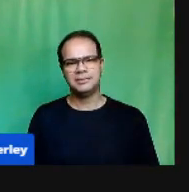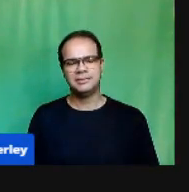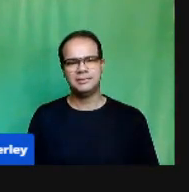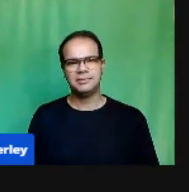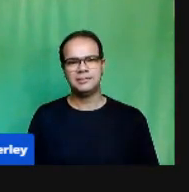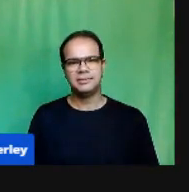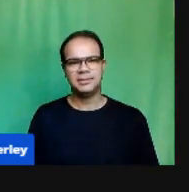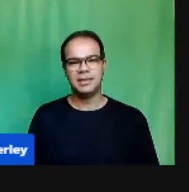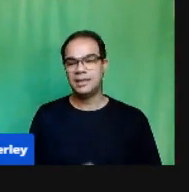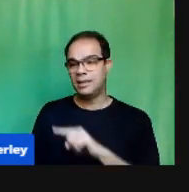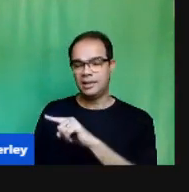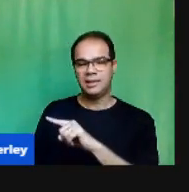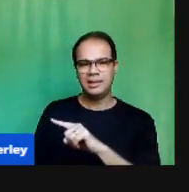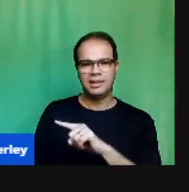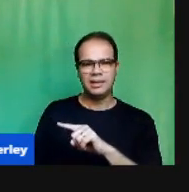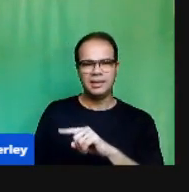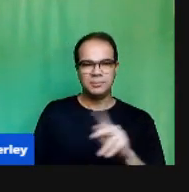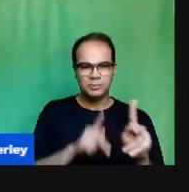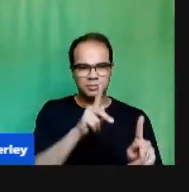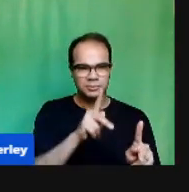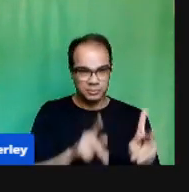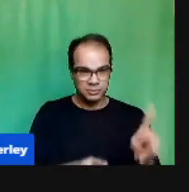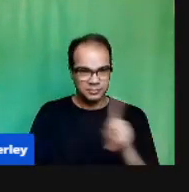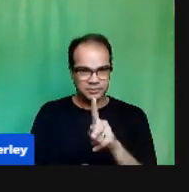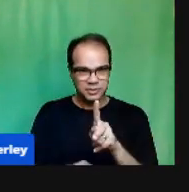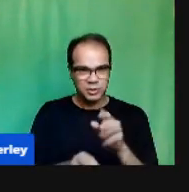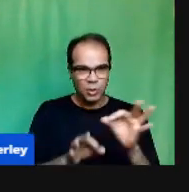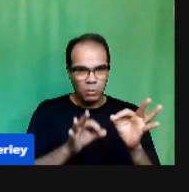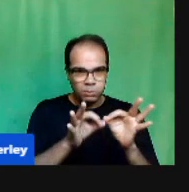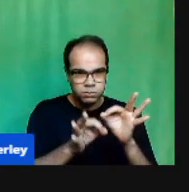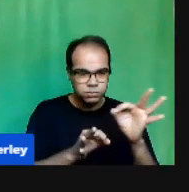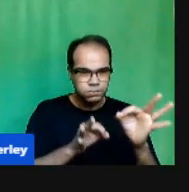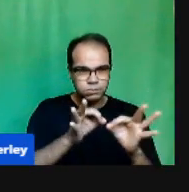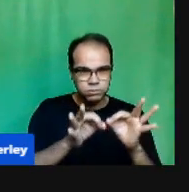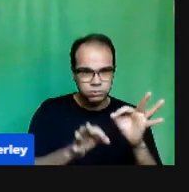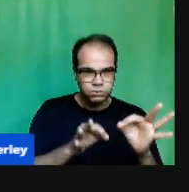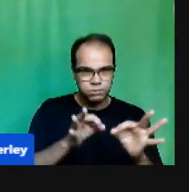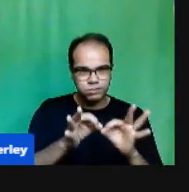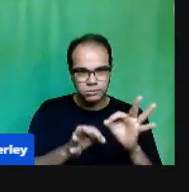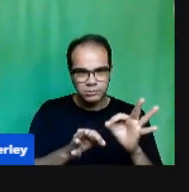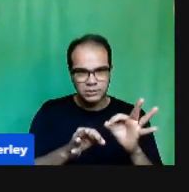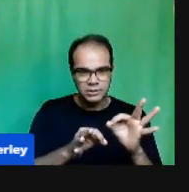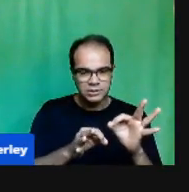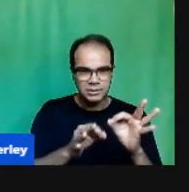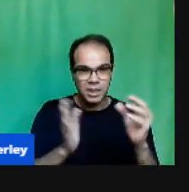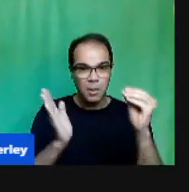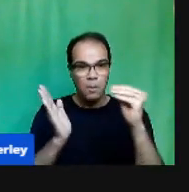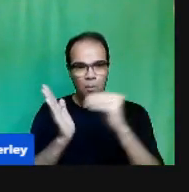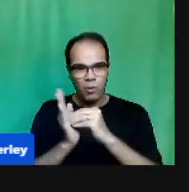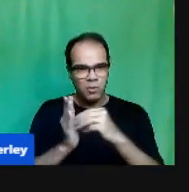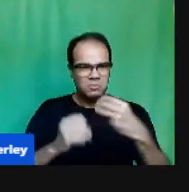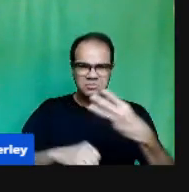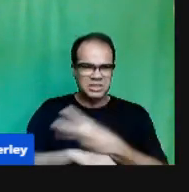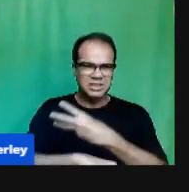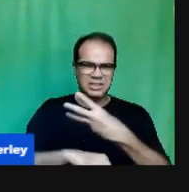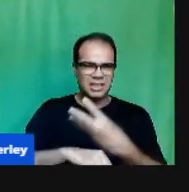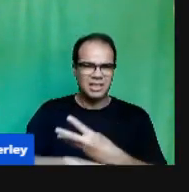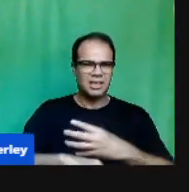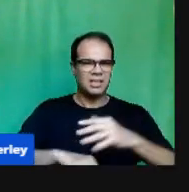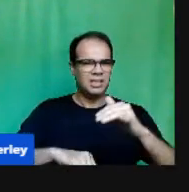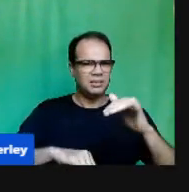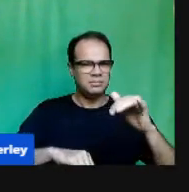Compreender O que Estamos Tentando Transmitir Né Então Assim